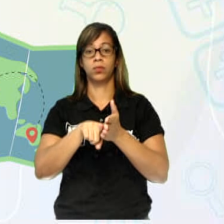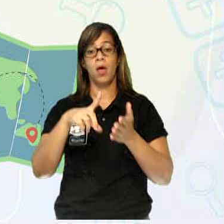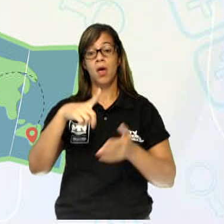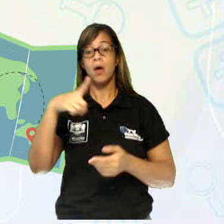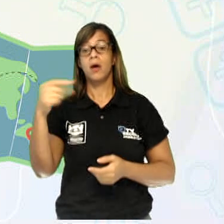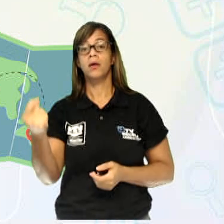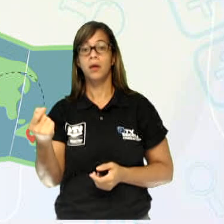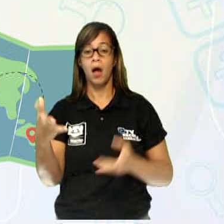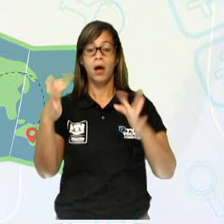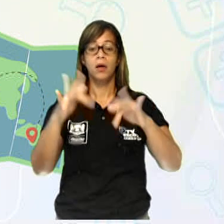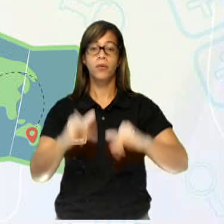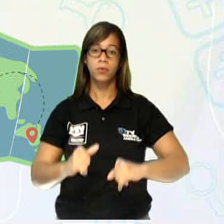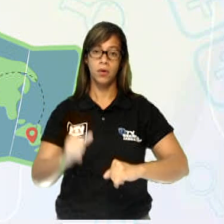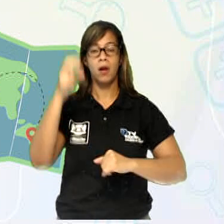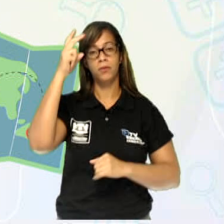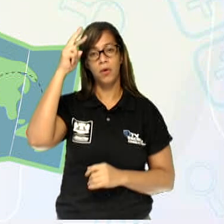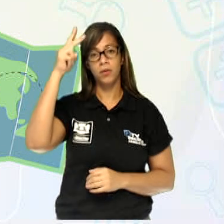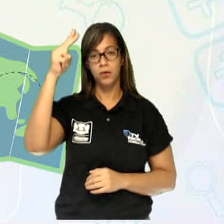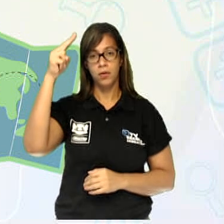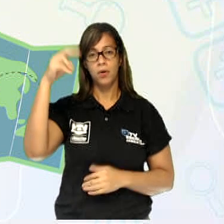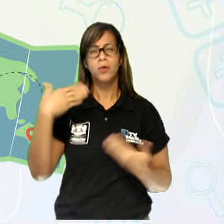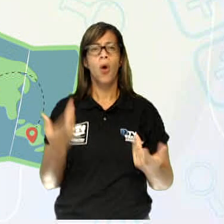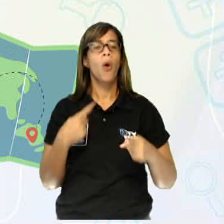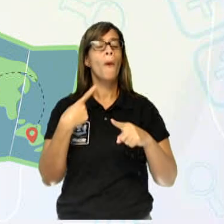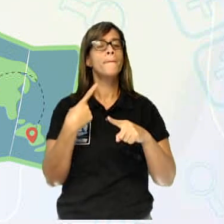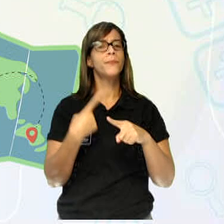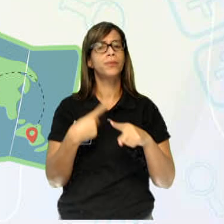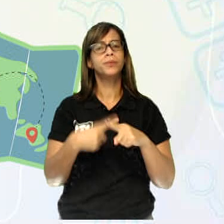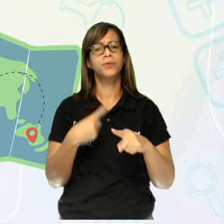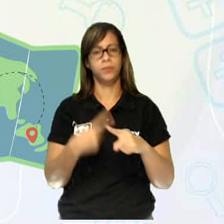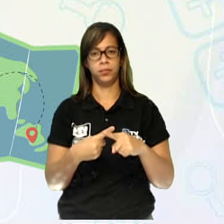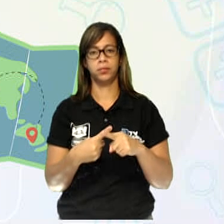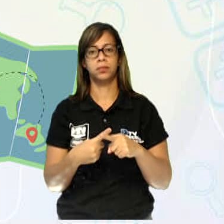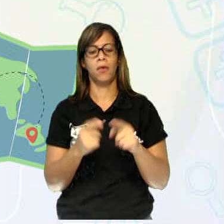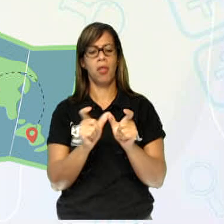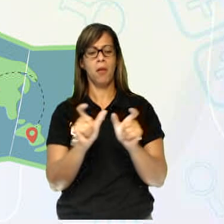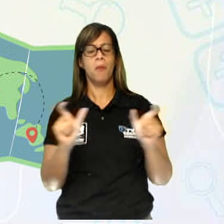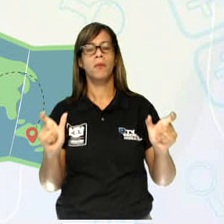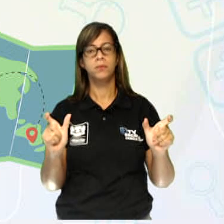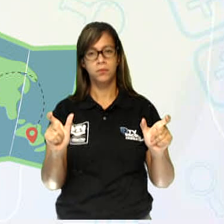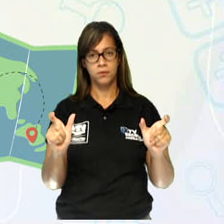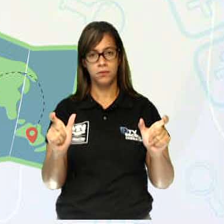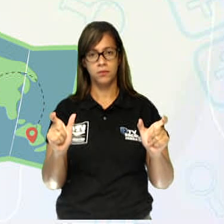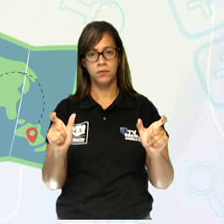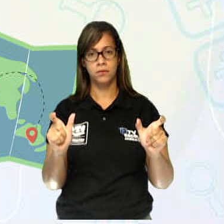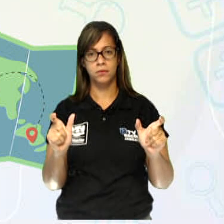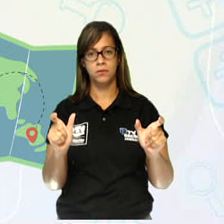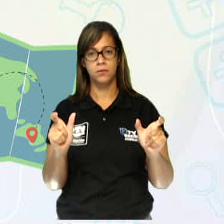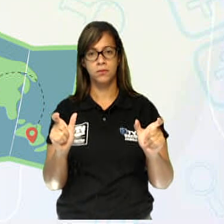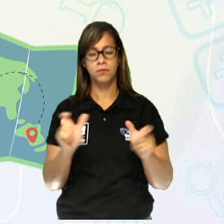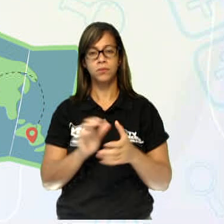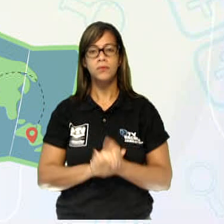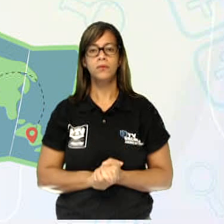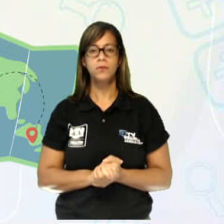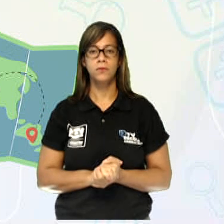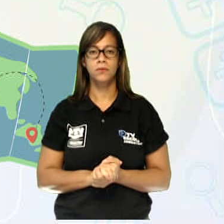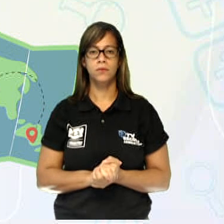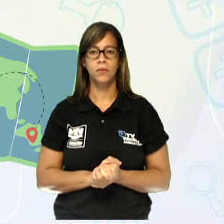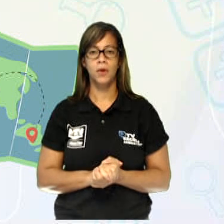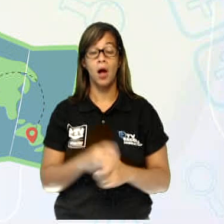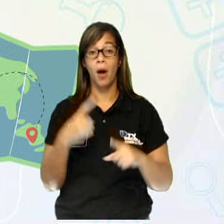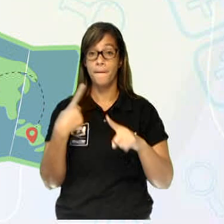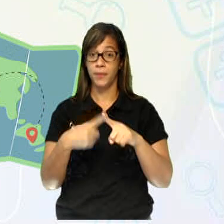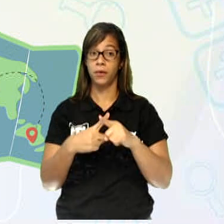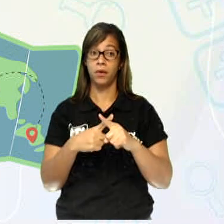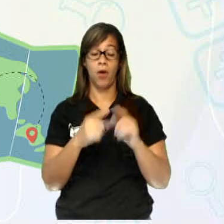a história. Por que essa parte da saída ao centro da Terra não está aí? Porque já é o parágrafo final. Nós